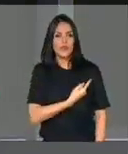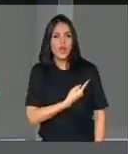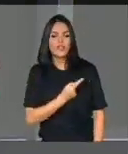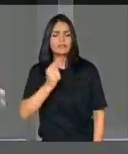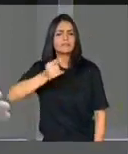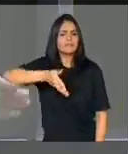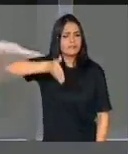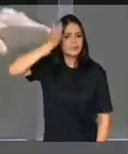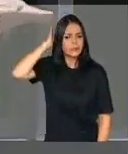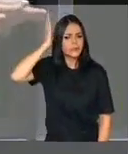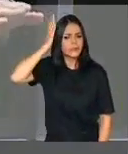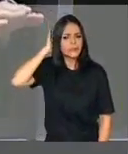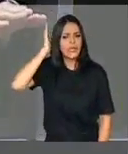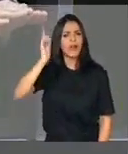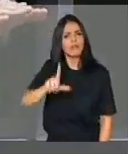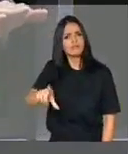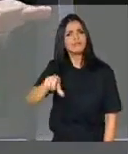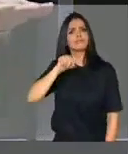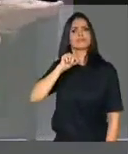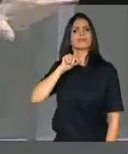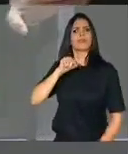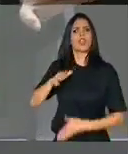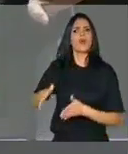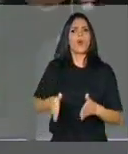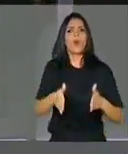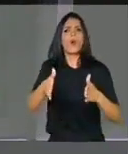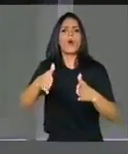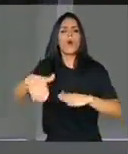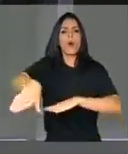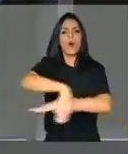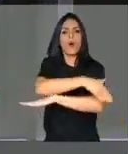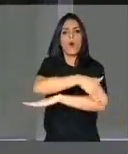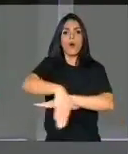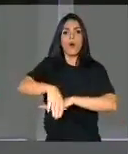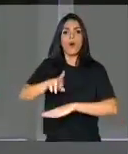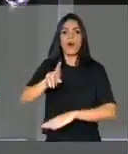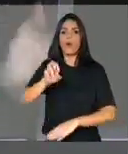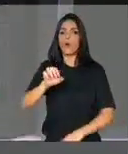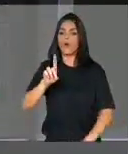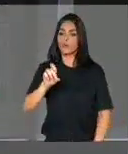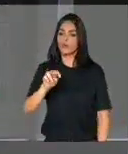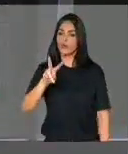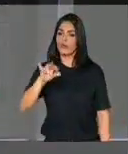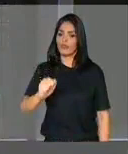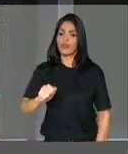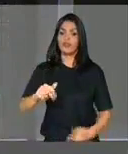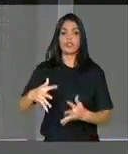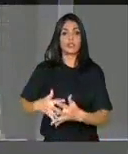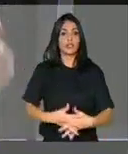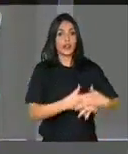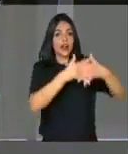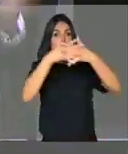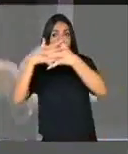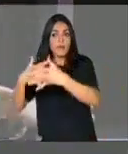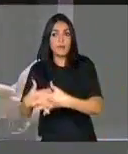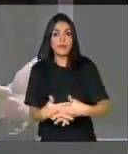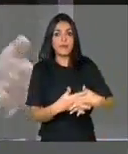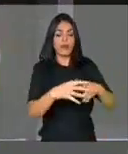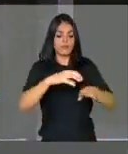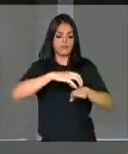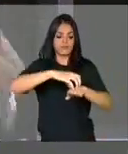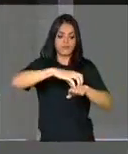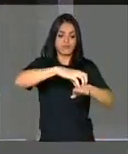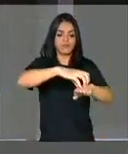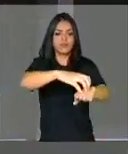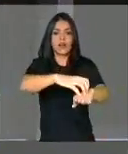fizemos a opção pelo transporte rodoviário, então nós carregamos sob os pneus de caminhão, de caminhões